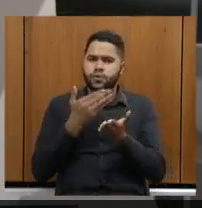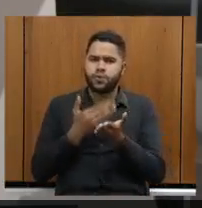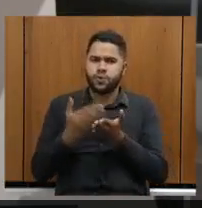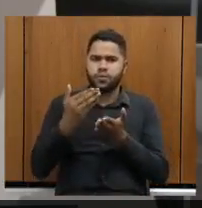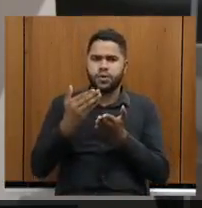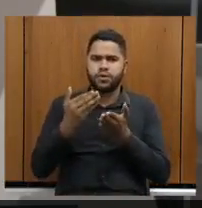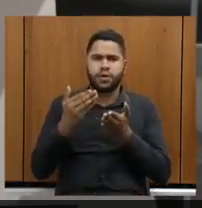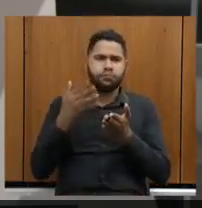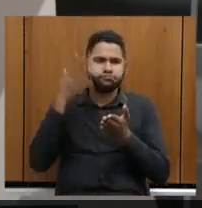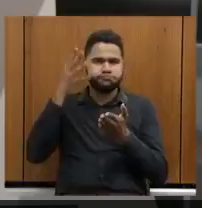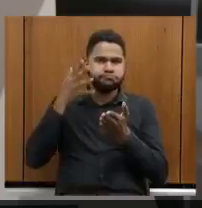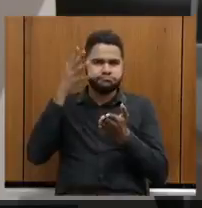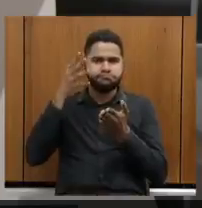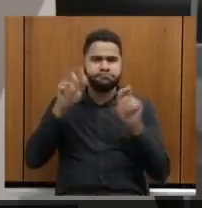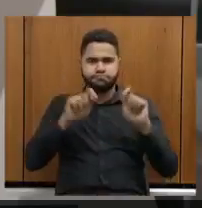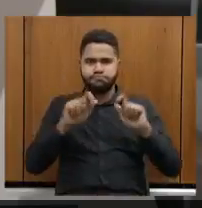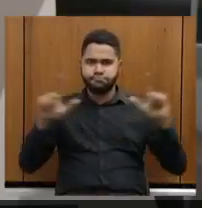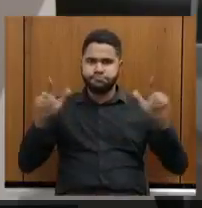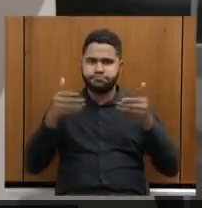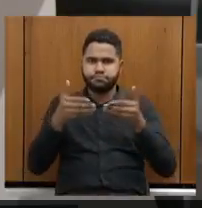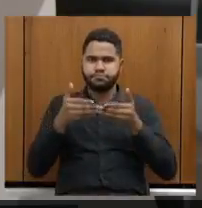apresentação? Pode passar, por favor.